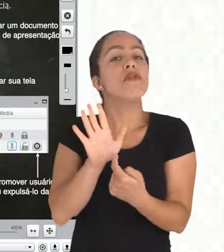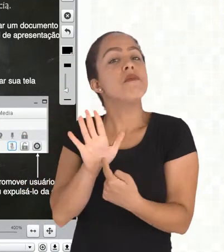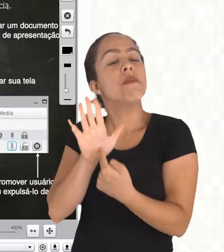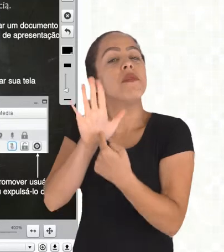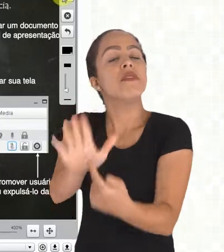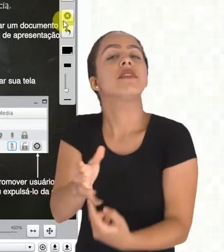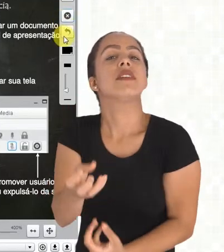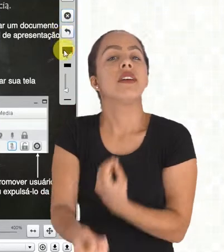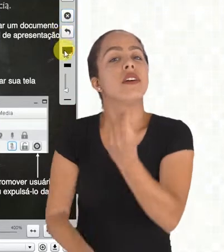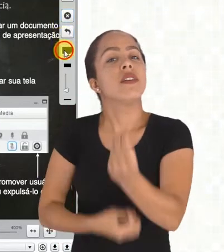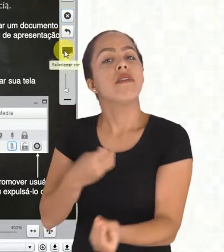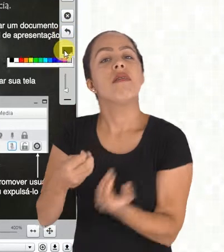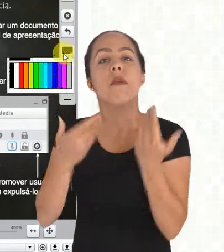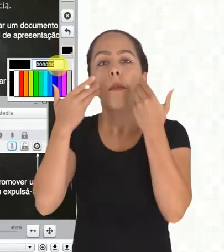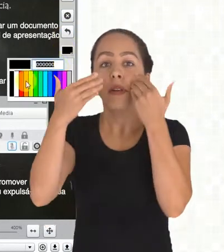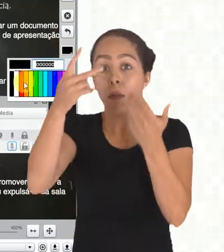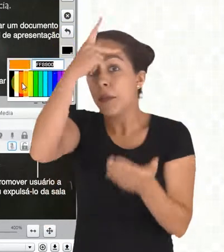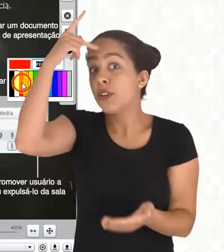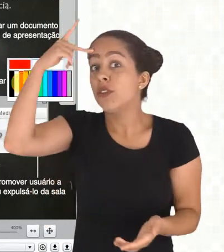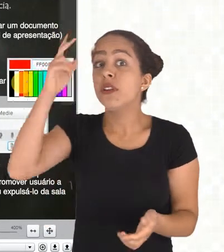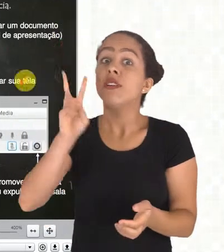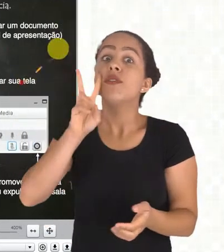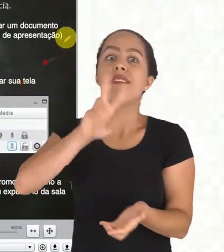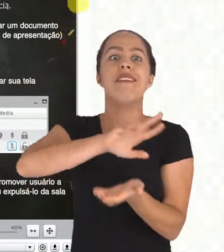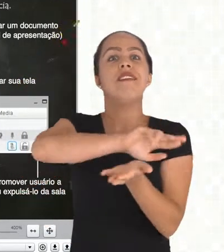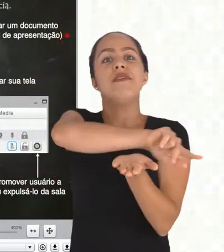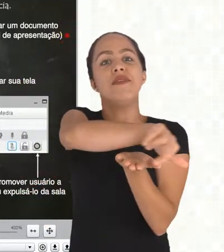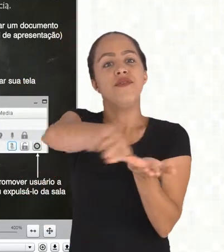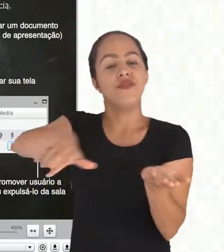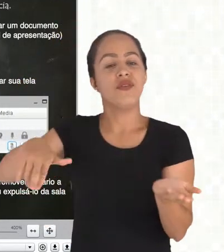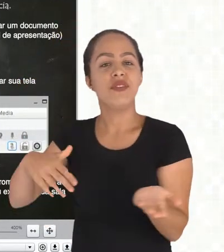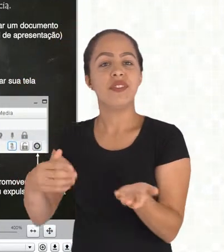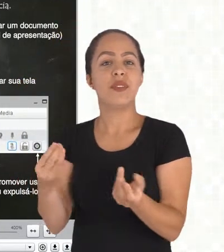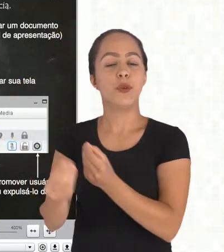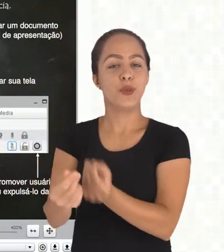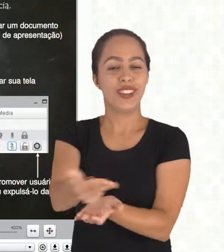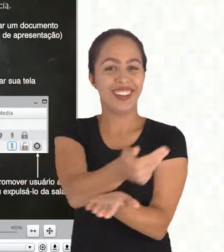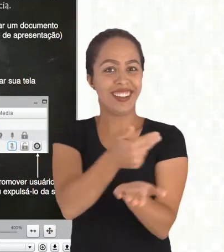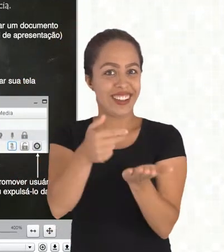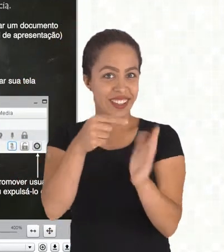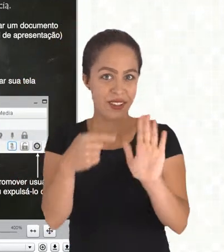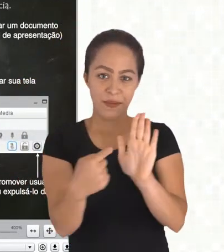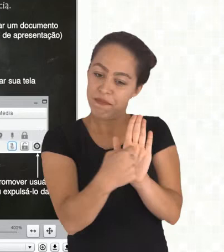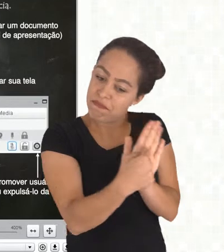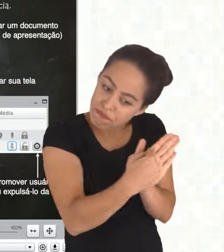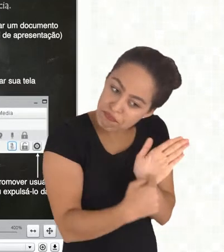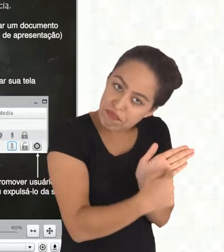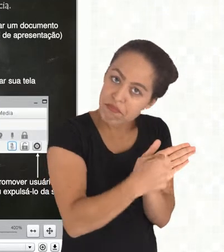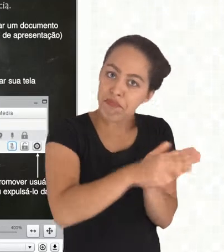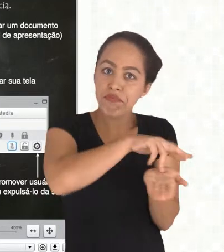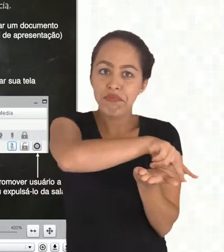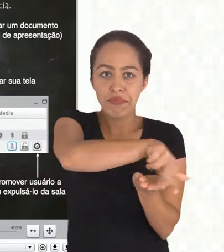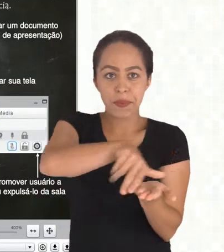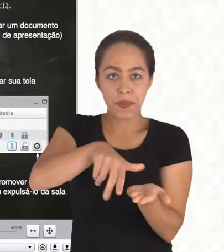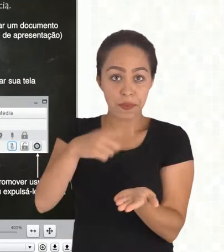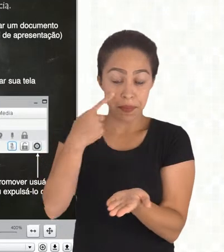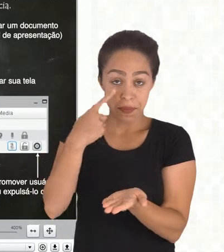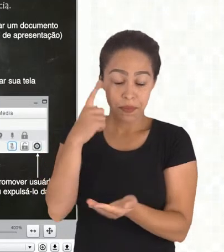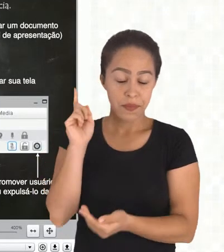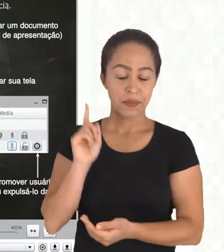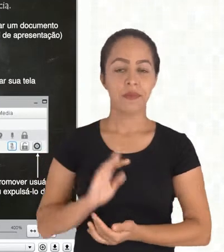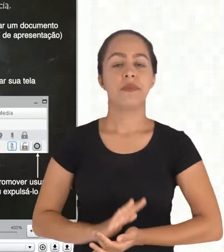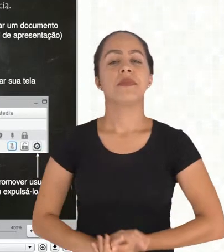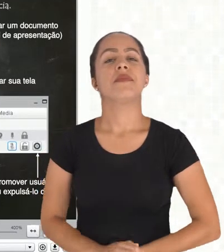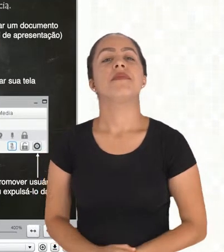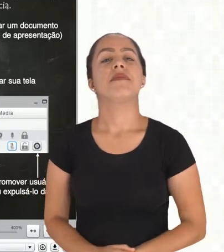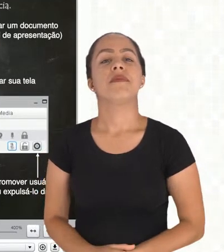nesse caso um desenho preto não vai ajudar muito mas se fosse um desenho vermelho aqui ó ele pode desenhar sobre apresentação